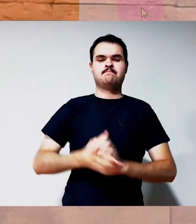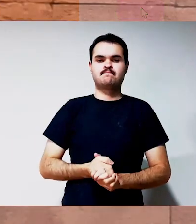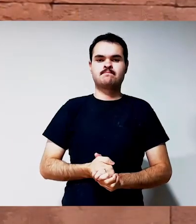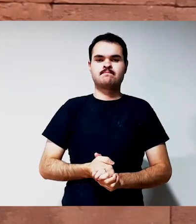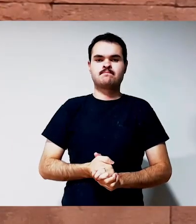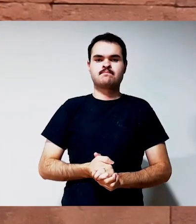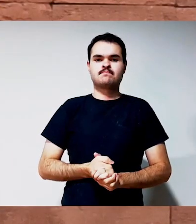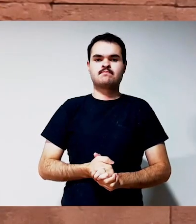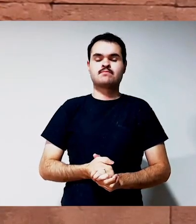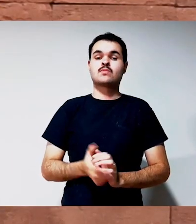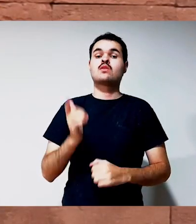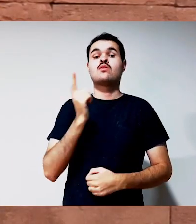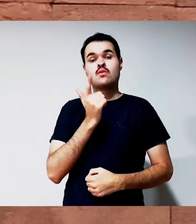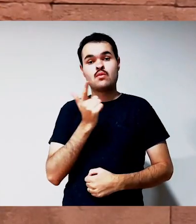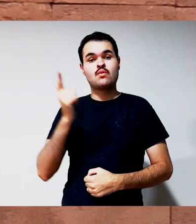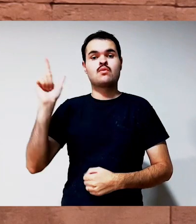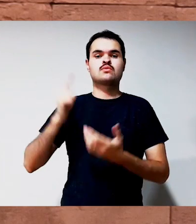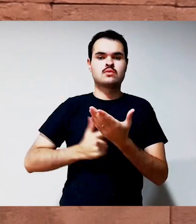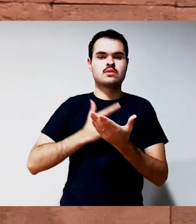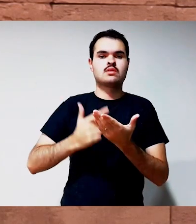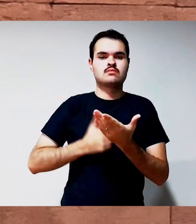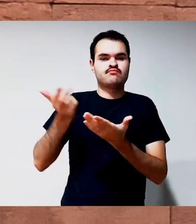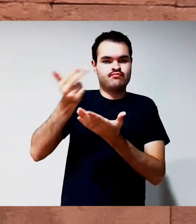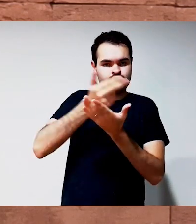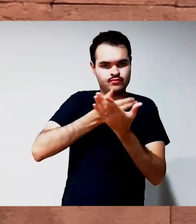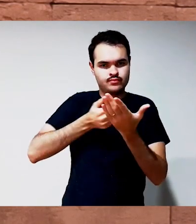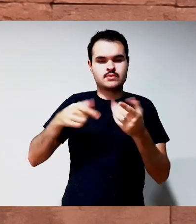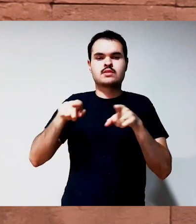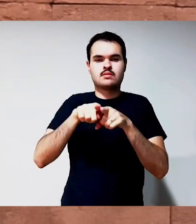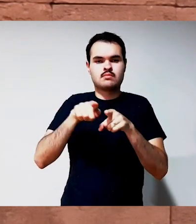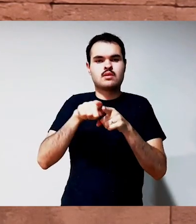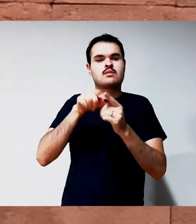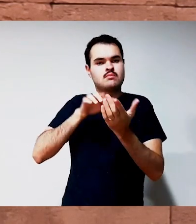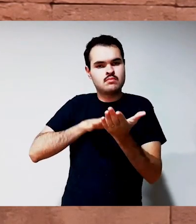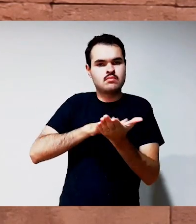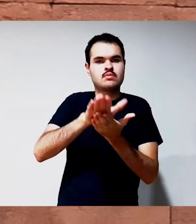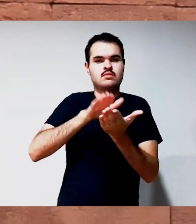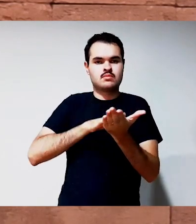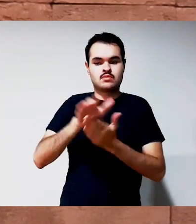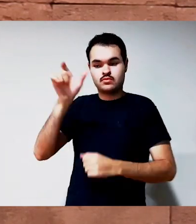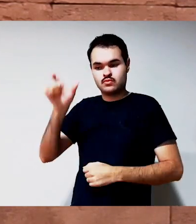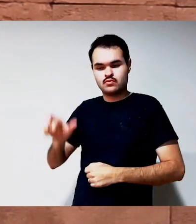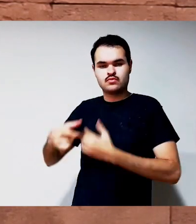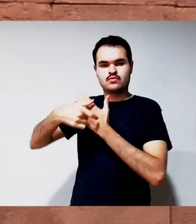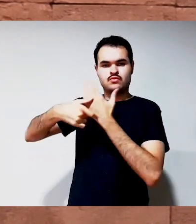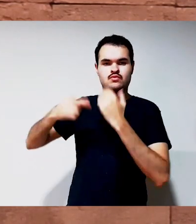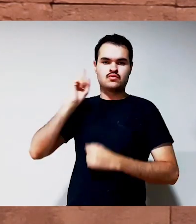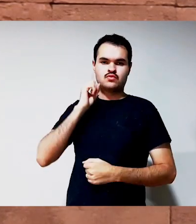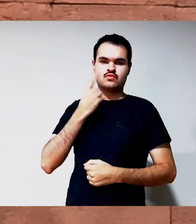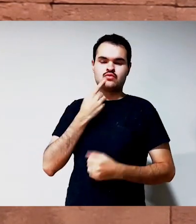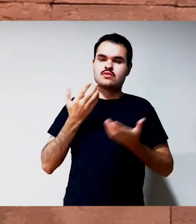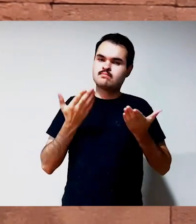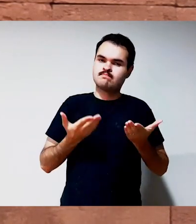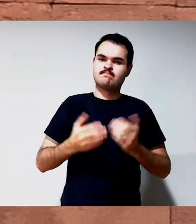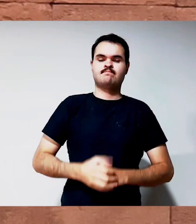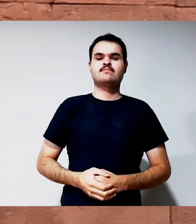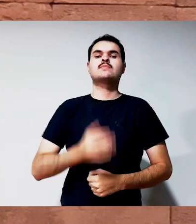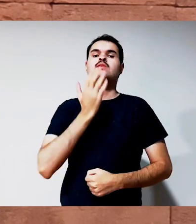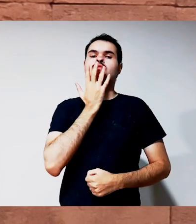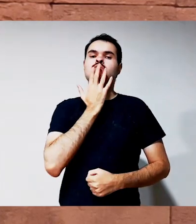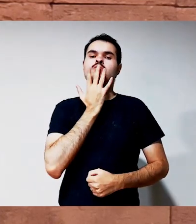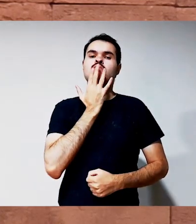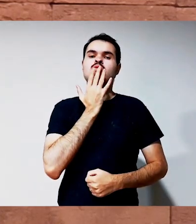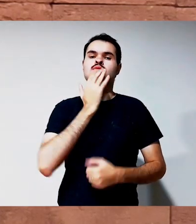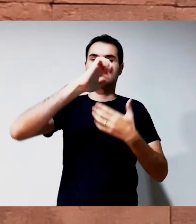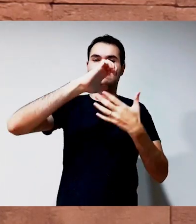Um outro livro que nós publicamos, cujo autor também é surdo, é o Cores em Libras, do